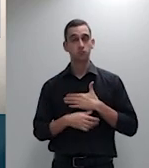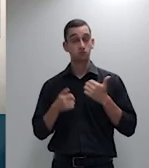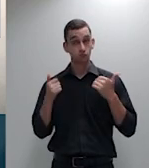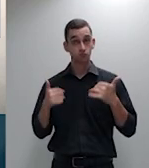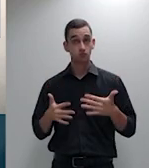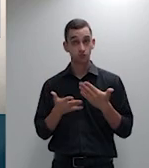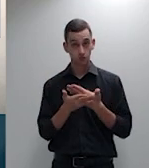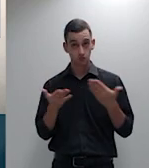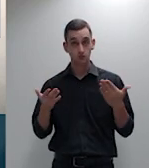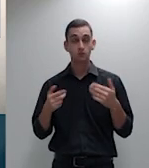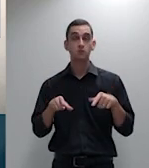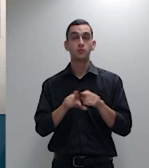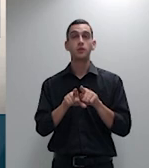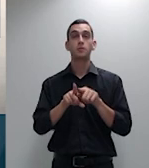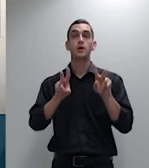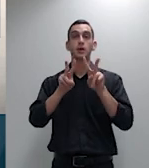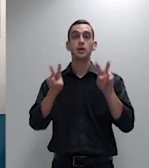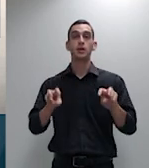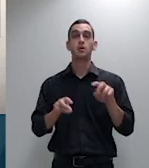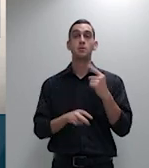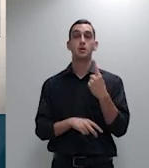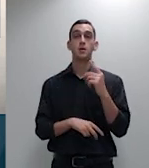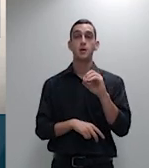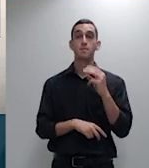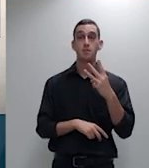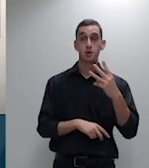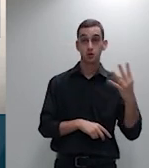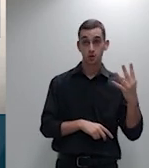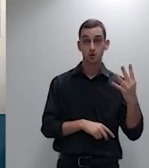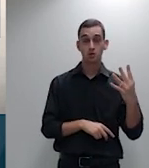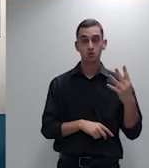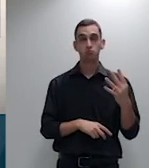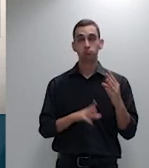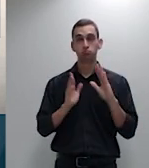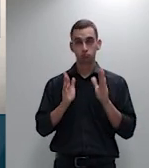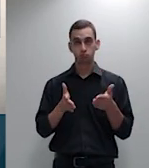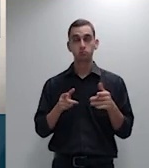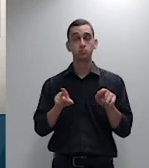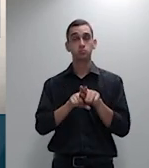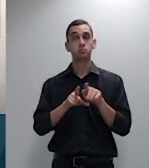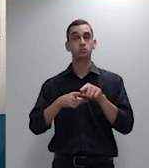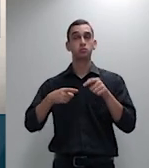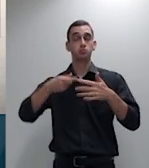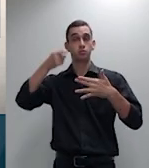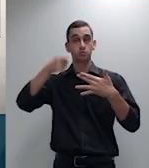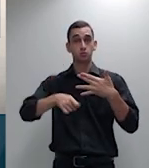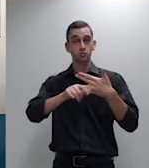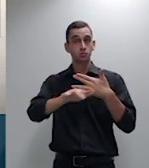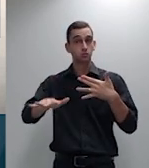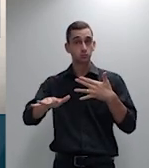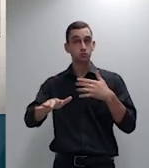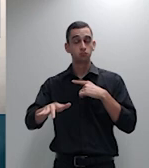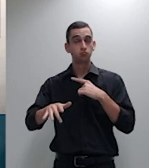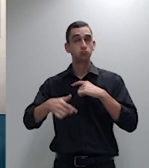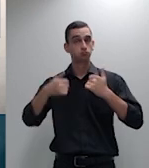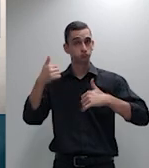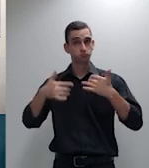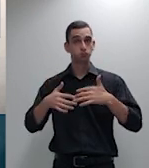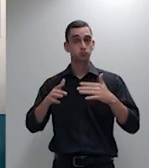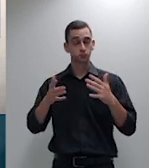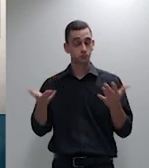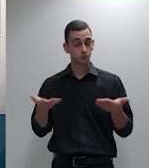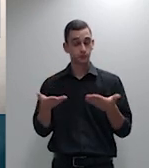esteira da jurisprudência dessa corte em relação final nós vimos